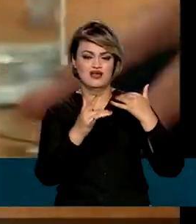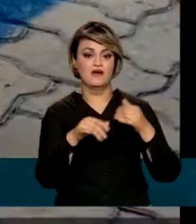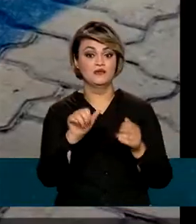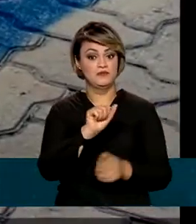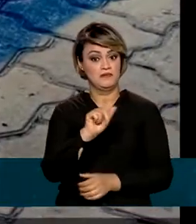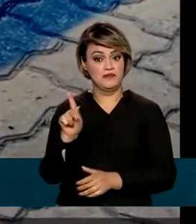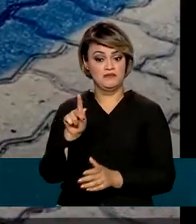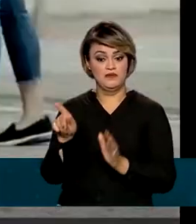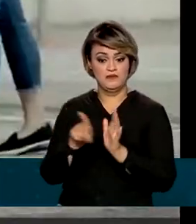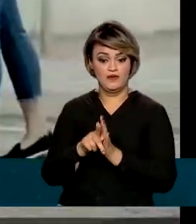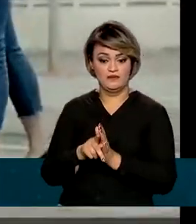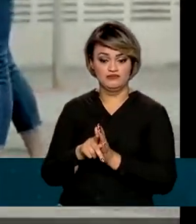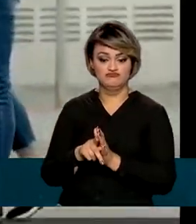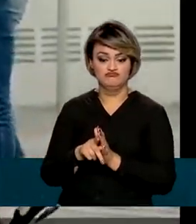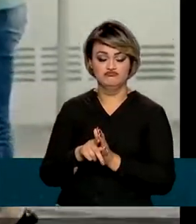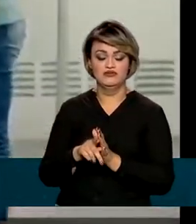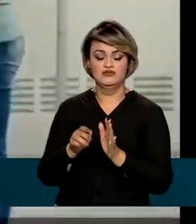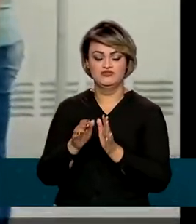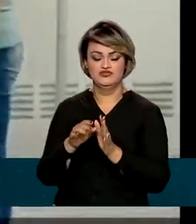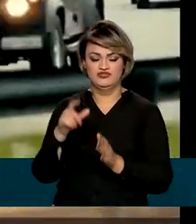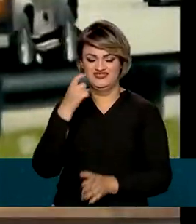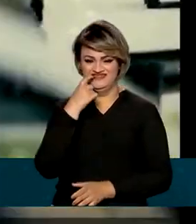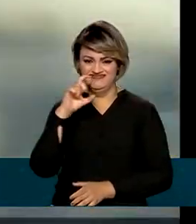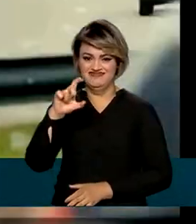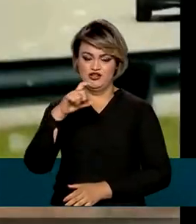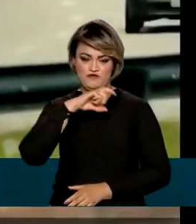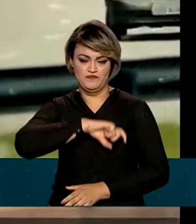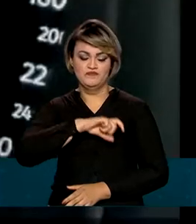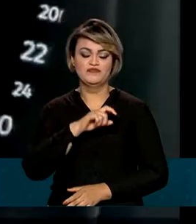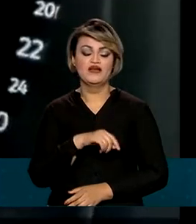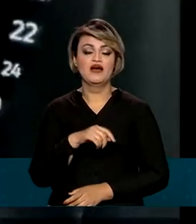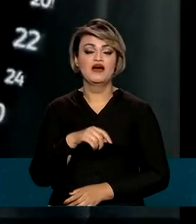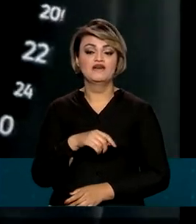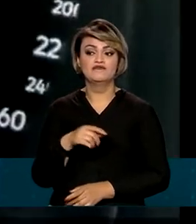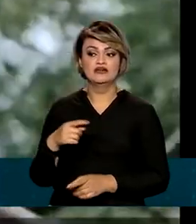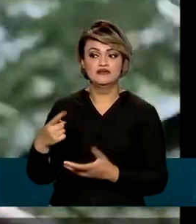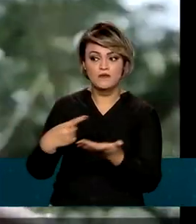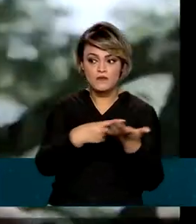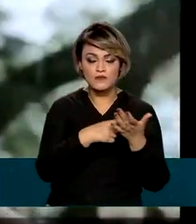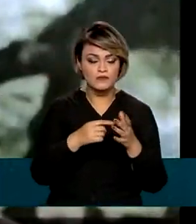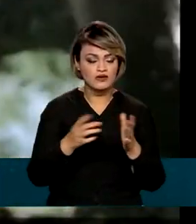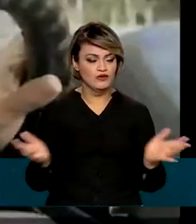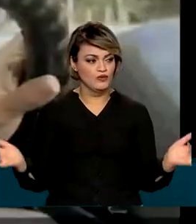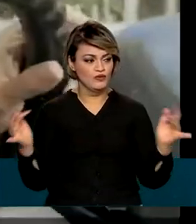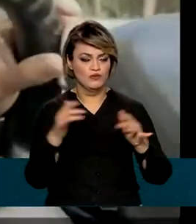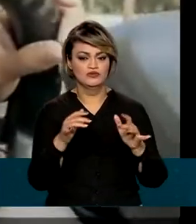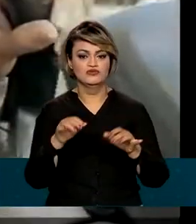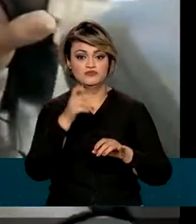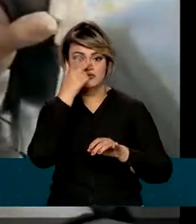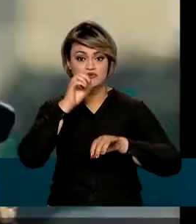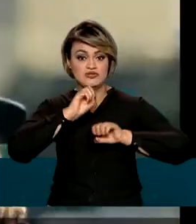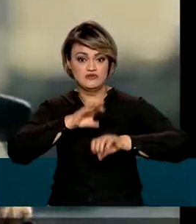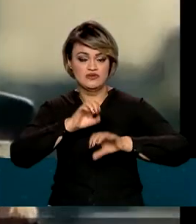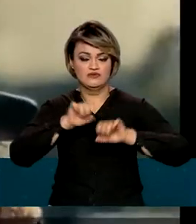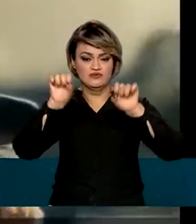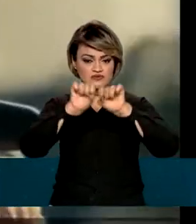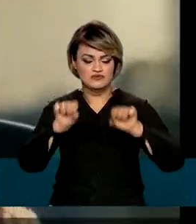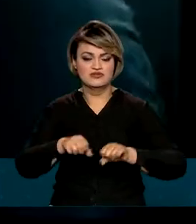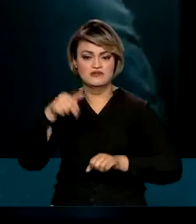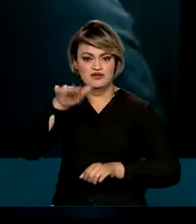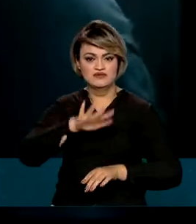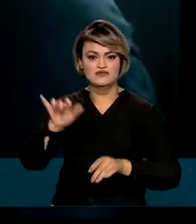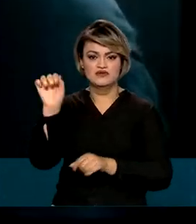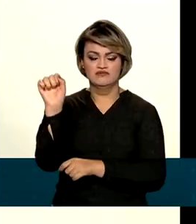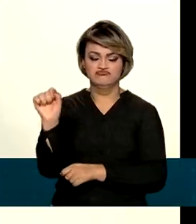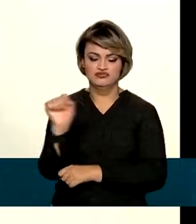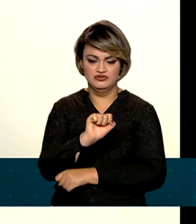aplicativo da Carteira Nacional de Habilitação, será realizado um encontro com educadores do Sistema Nacional de Trânsito de todo